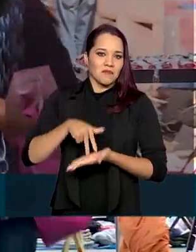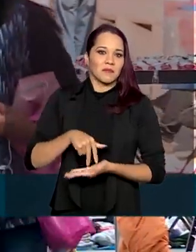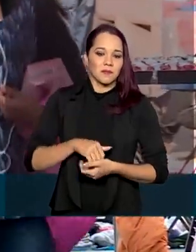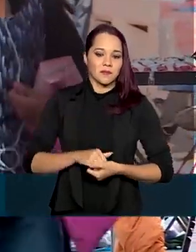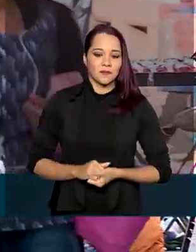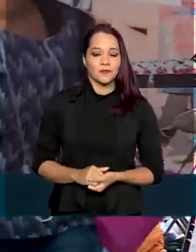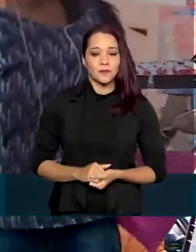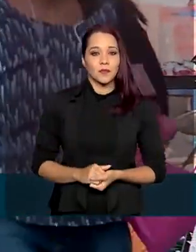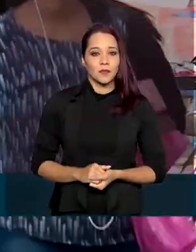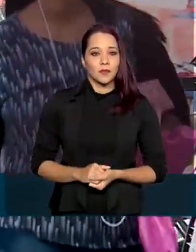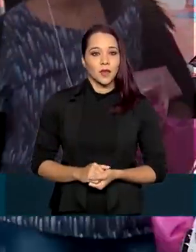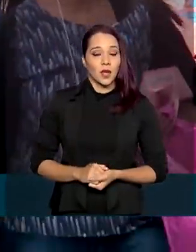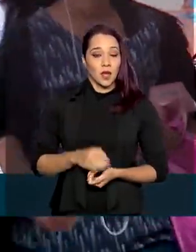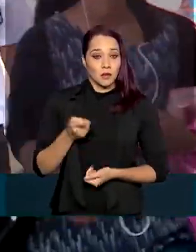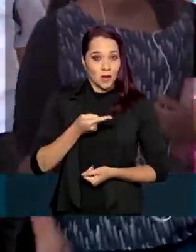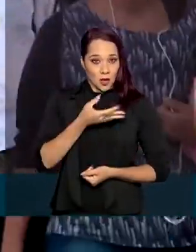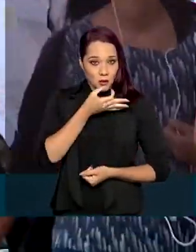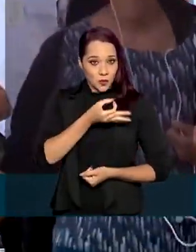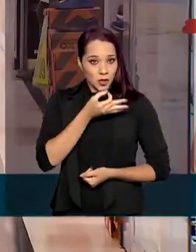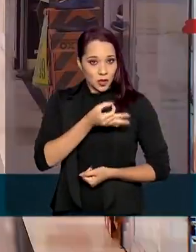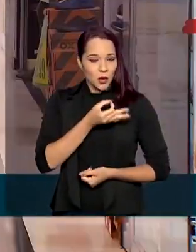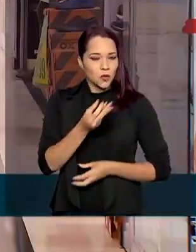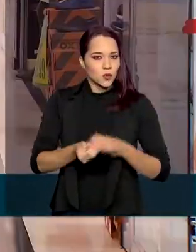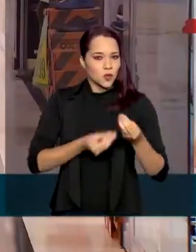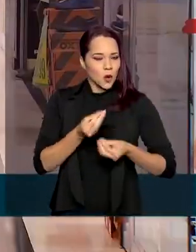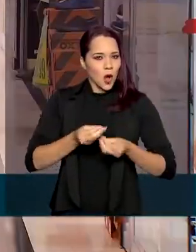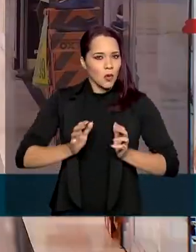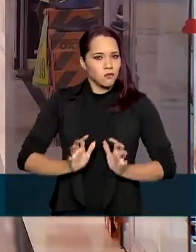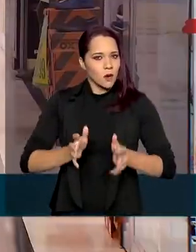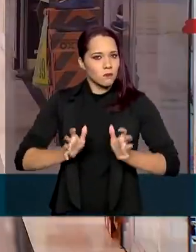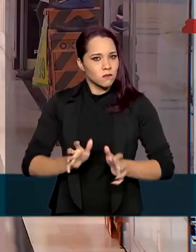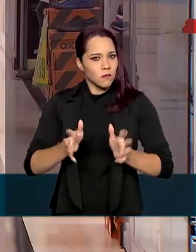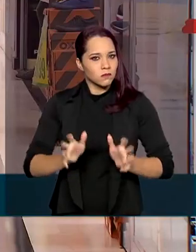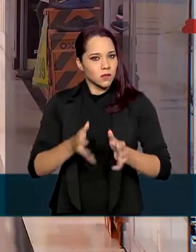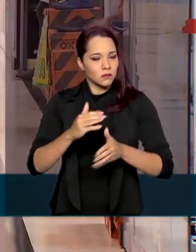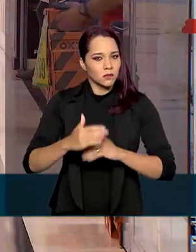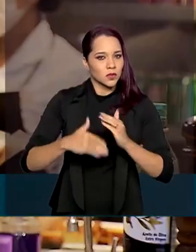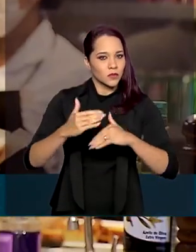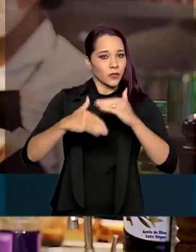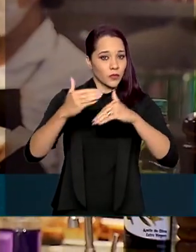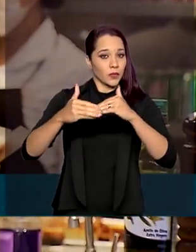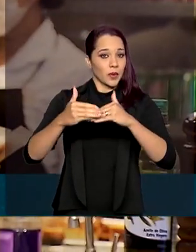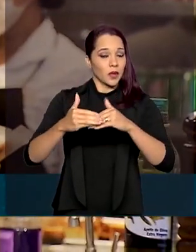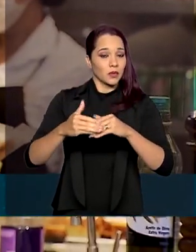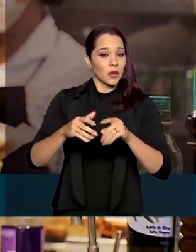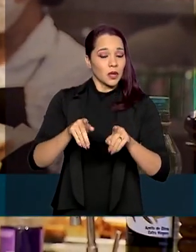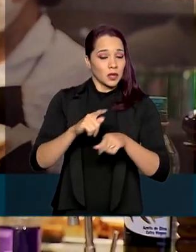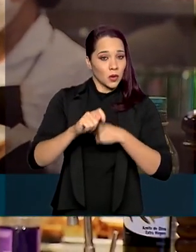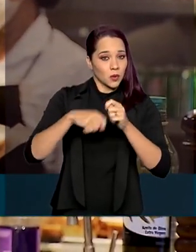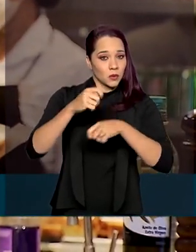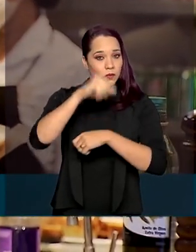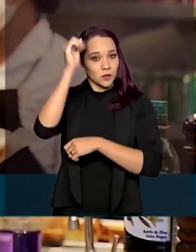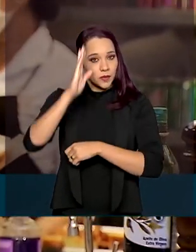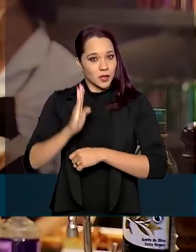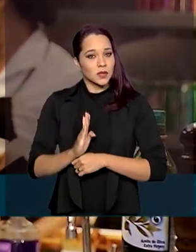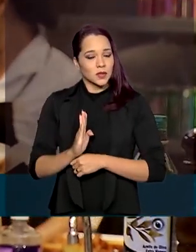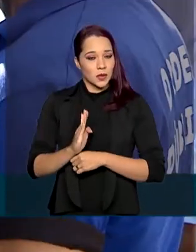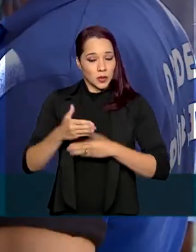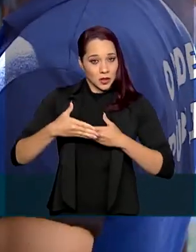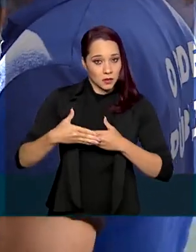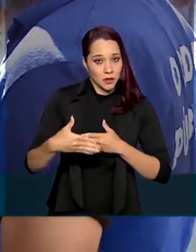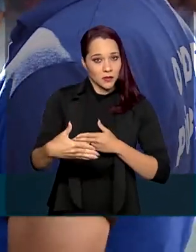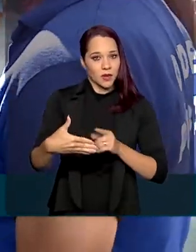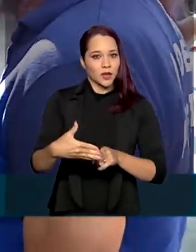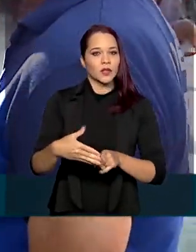E para ajudar com sugestões de como impulsionar o desenvolvimento econômico brasileiro daqui para